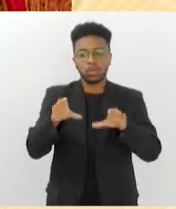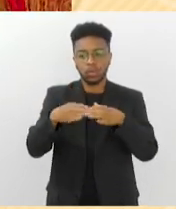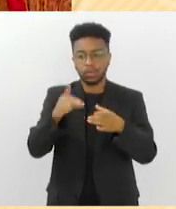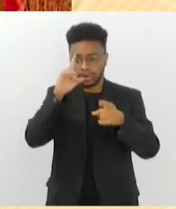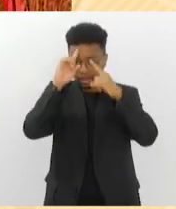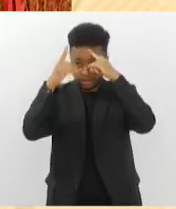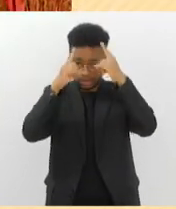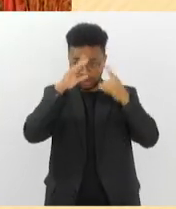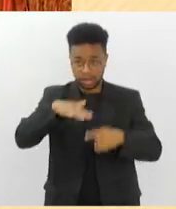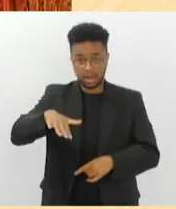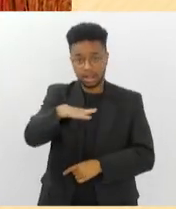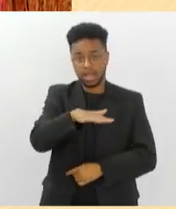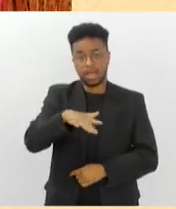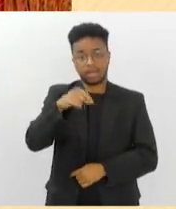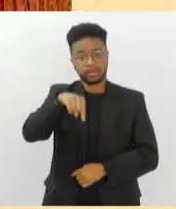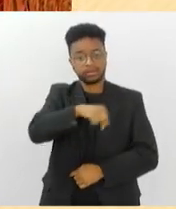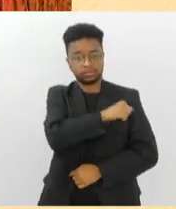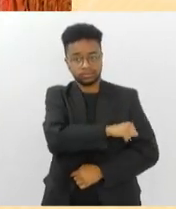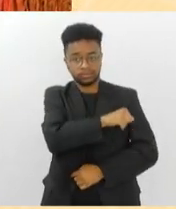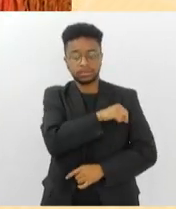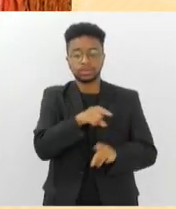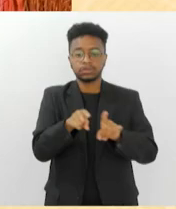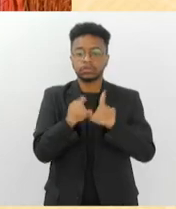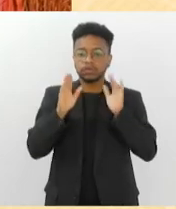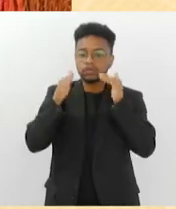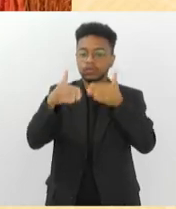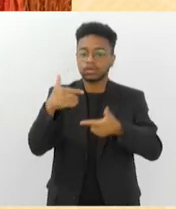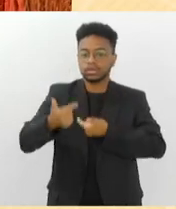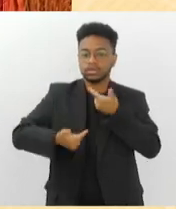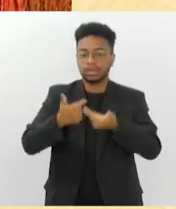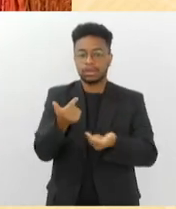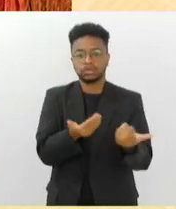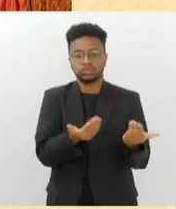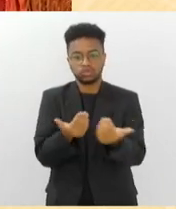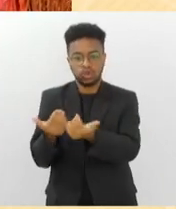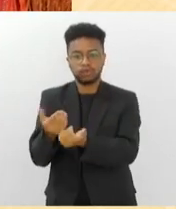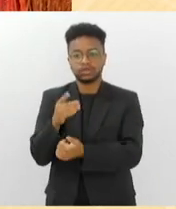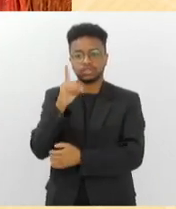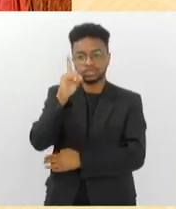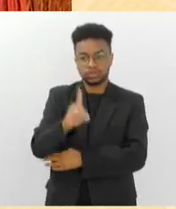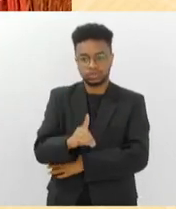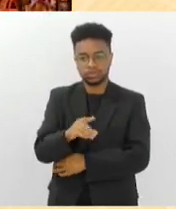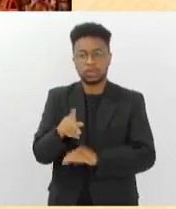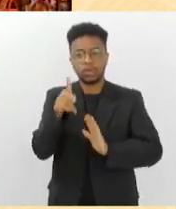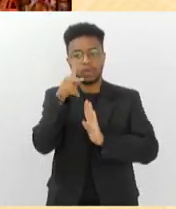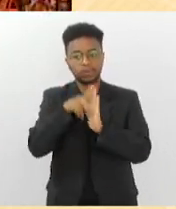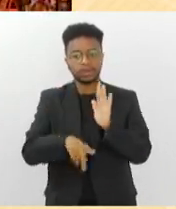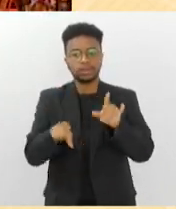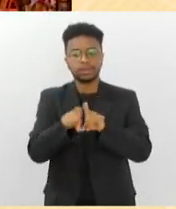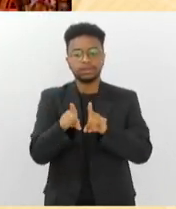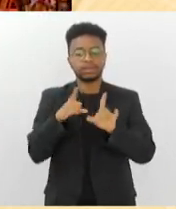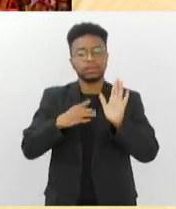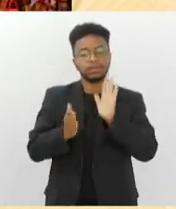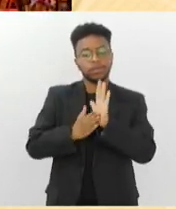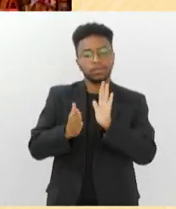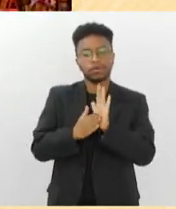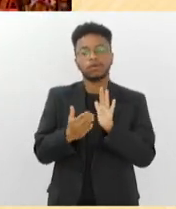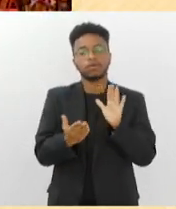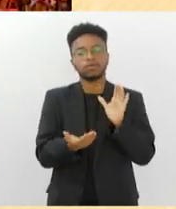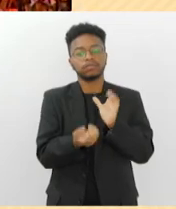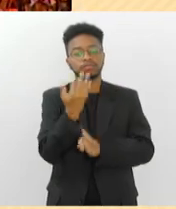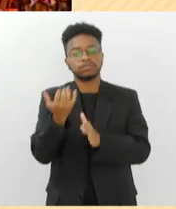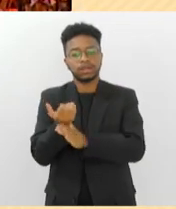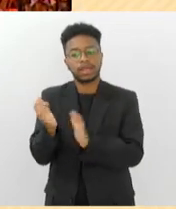setor no Rio de Janeiro, dando ênfase ao trabalho de jovens diretores. O projeto também propõe a formação de